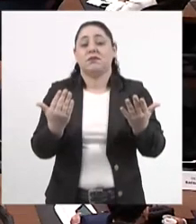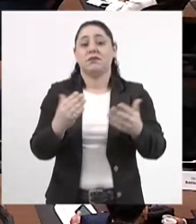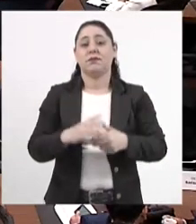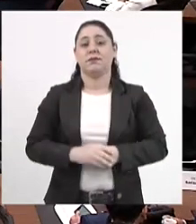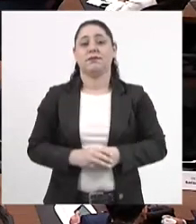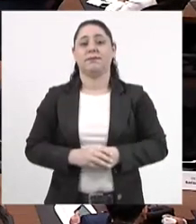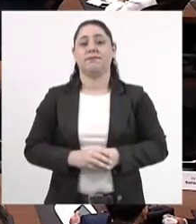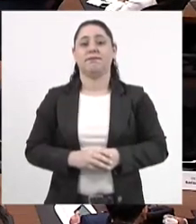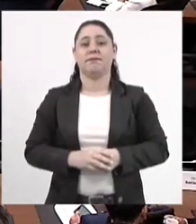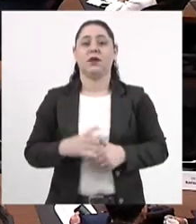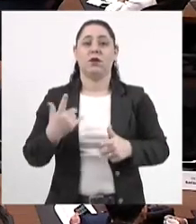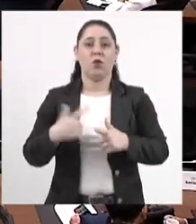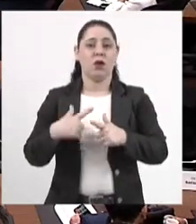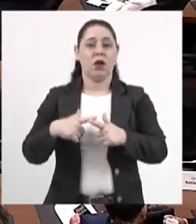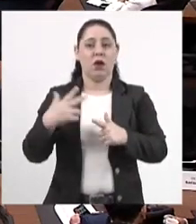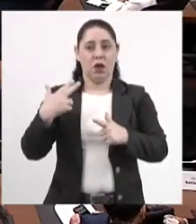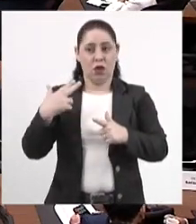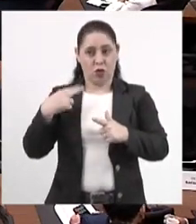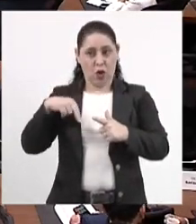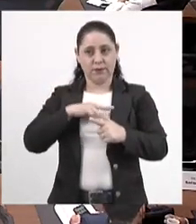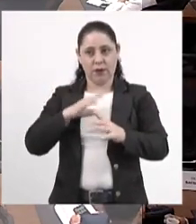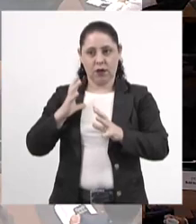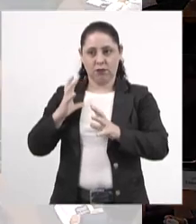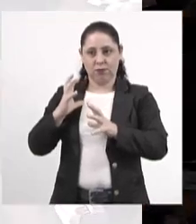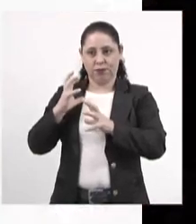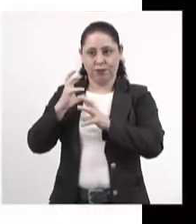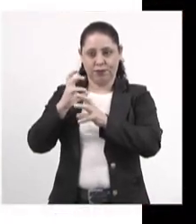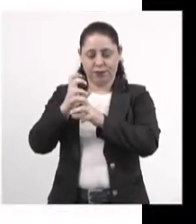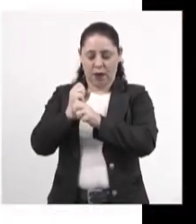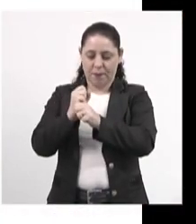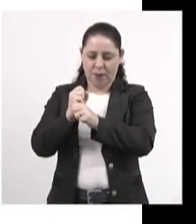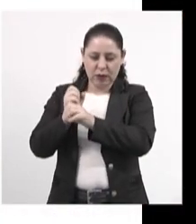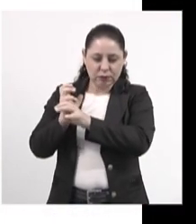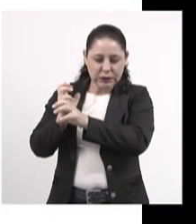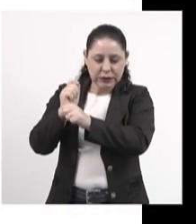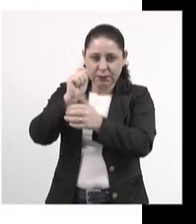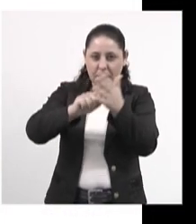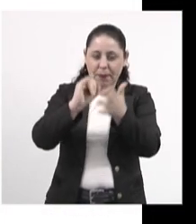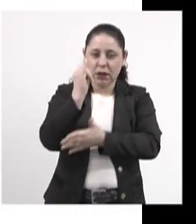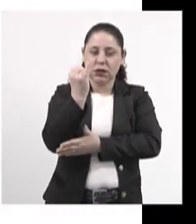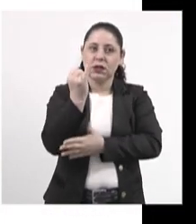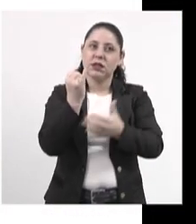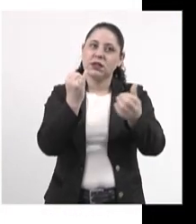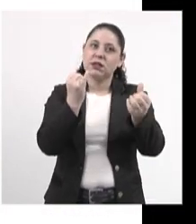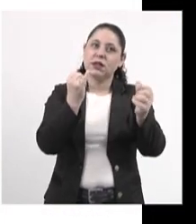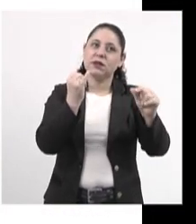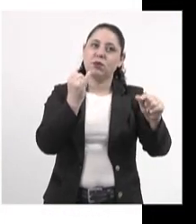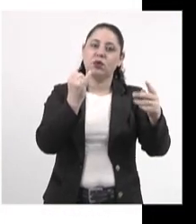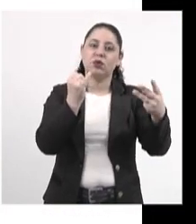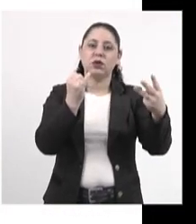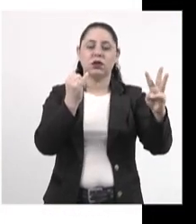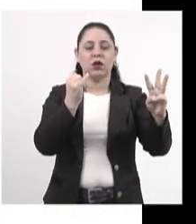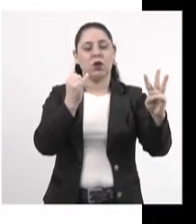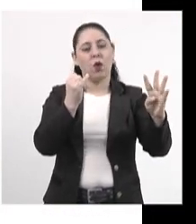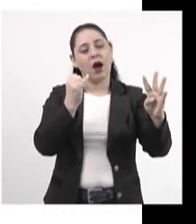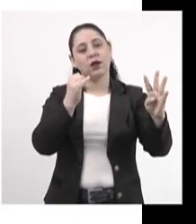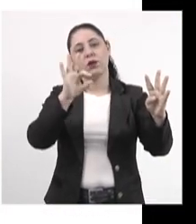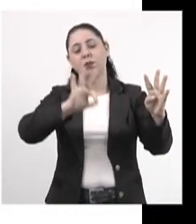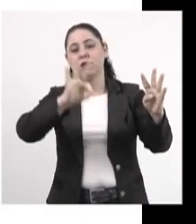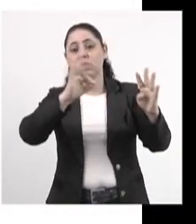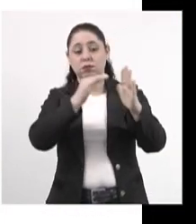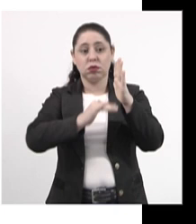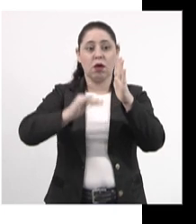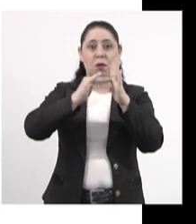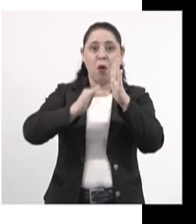Porque a nossa arrecadação, ela está crescendo a uma média, nos últimos anos, de 6,34% de